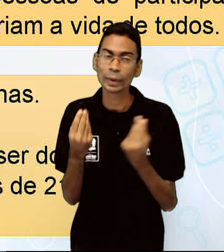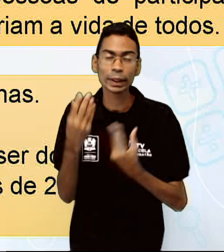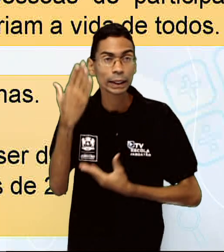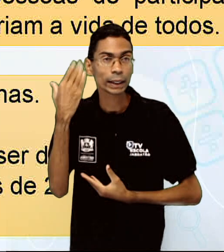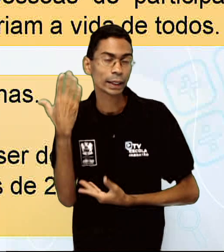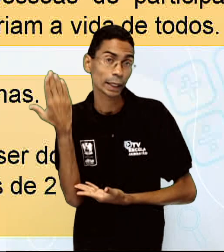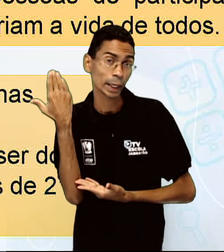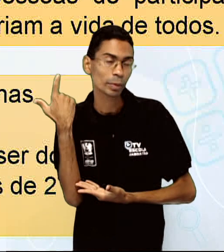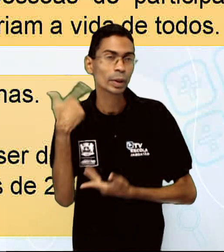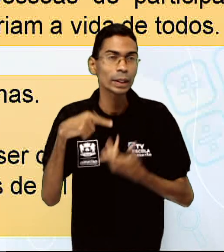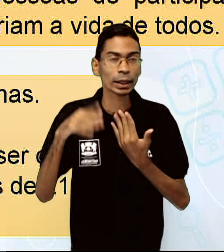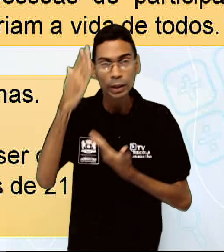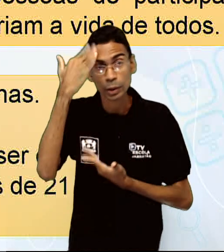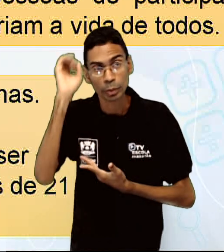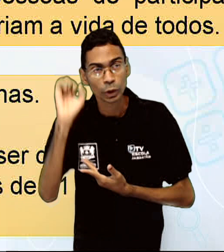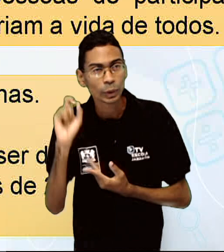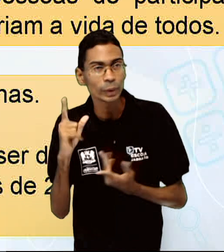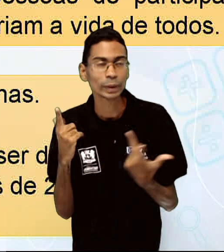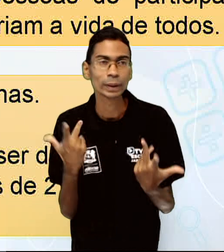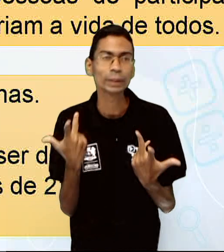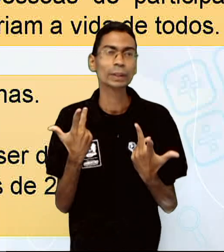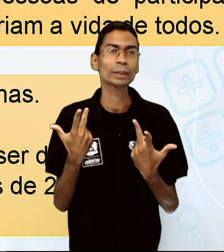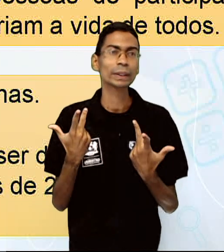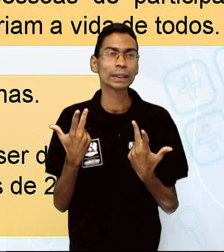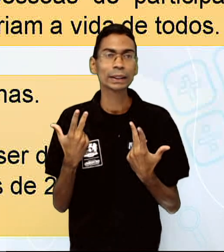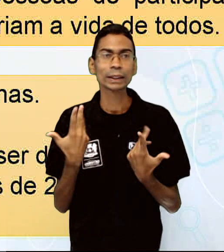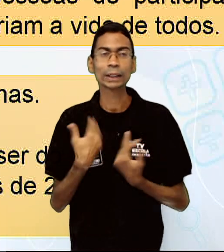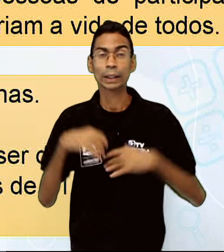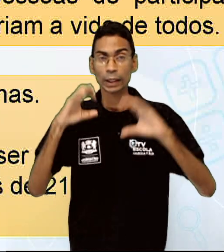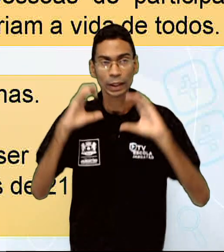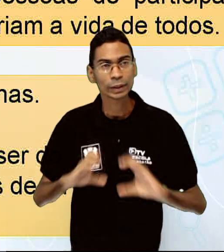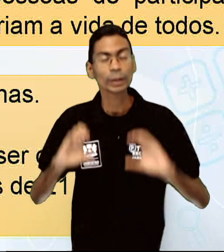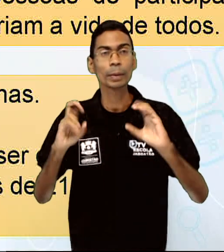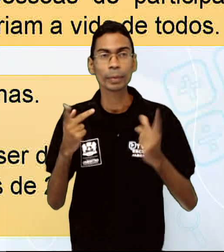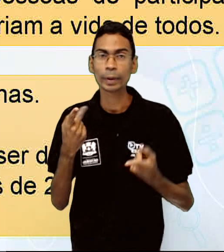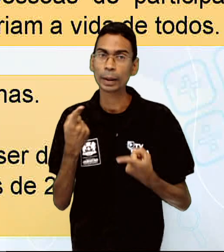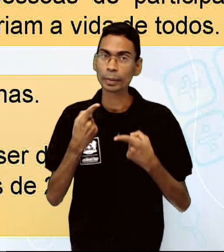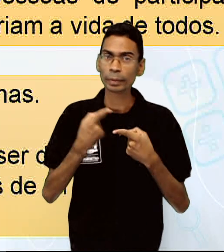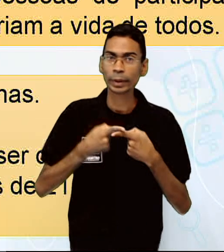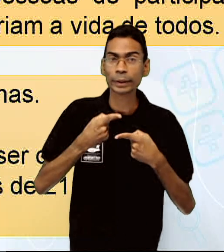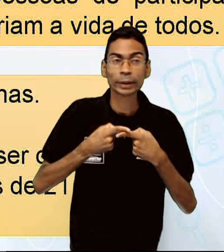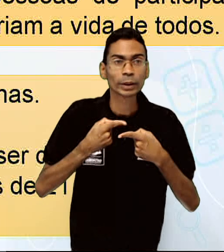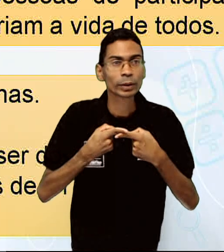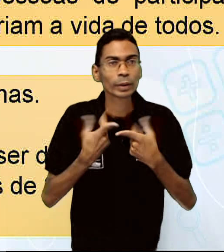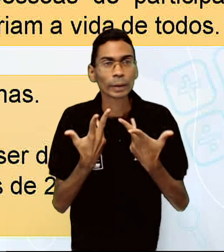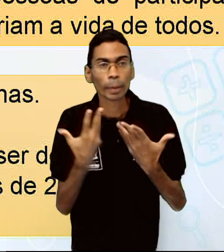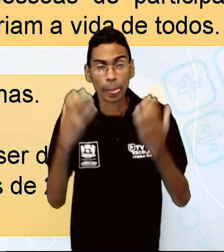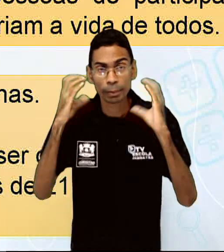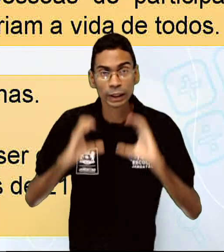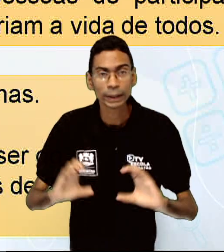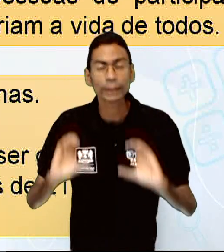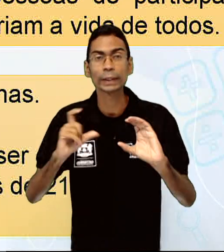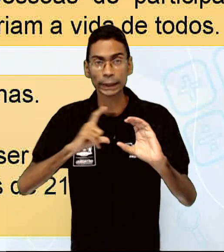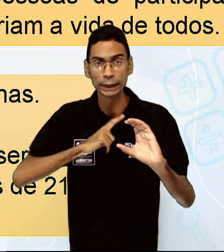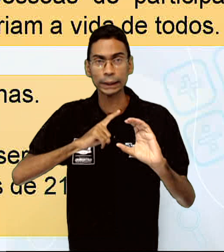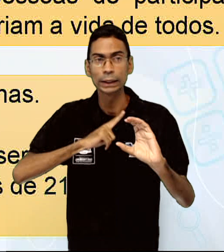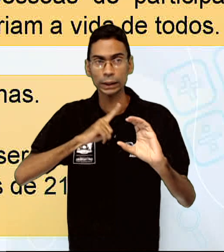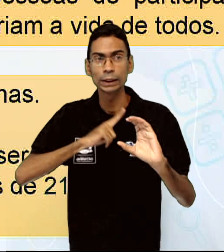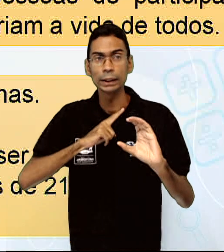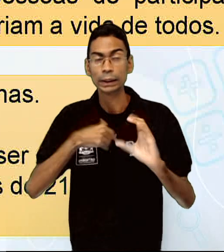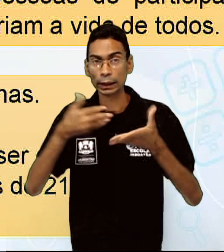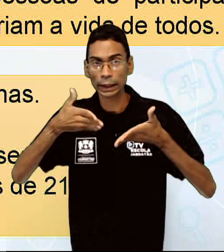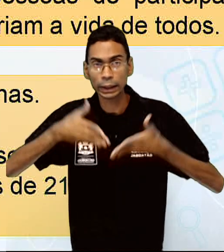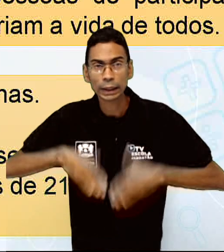considerados cidadãos em Atenas. Para ser cidadão ateniense, nascer em